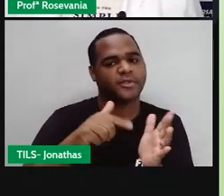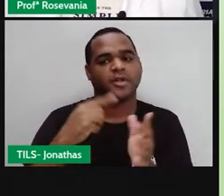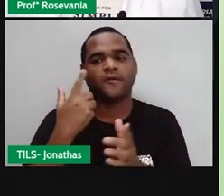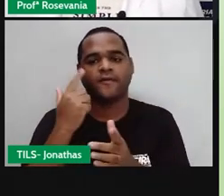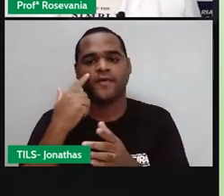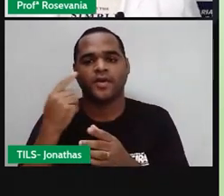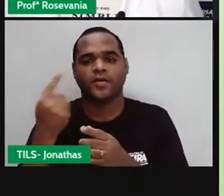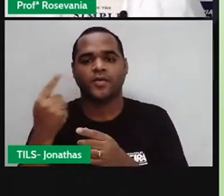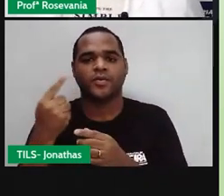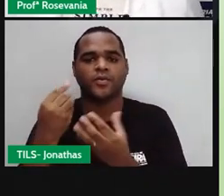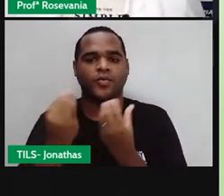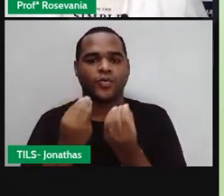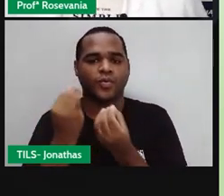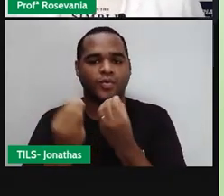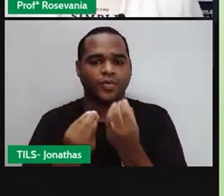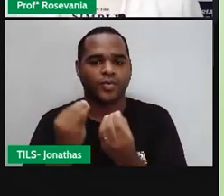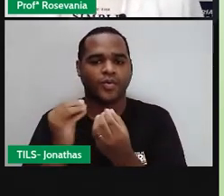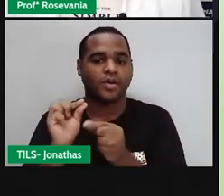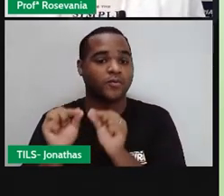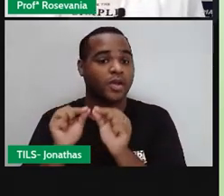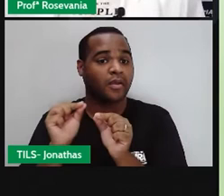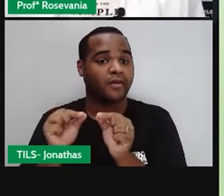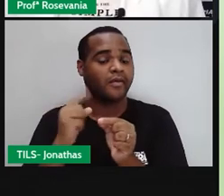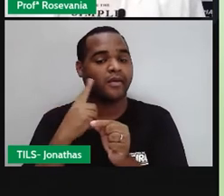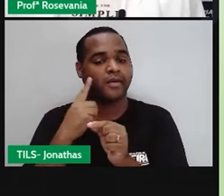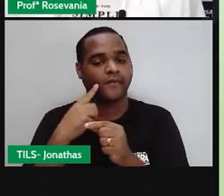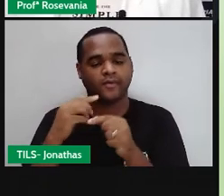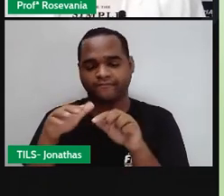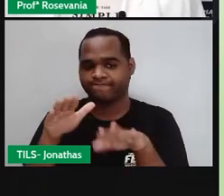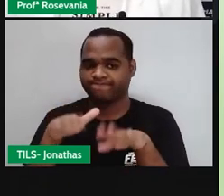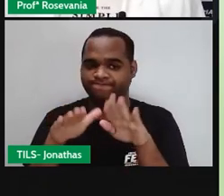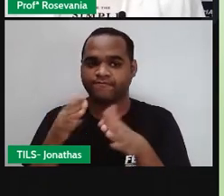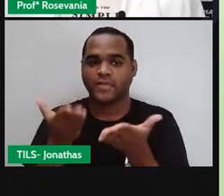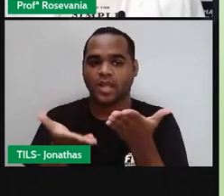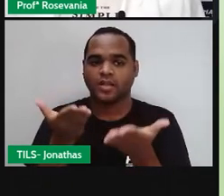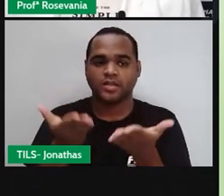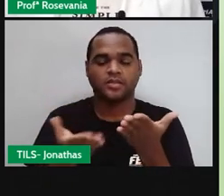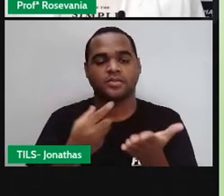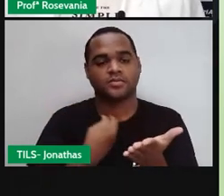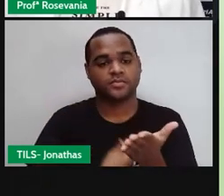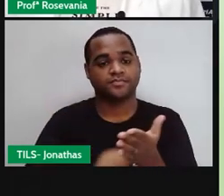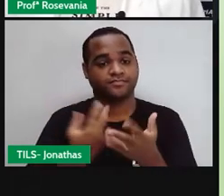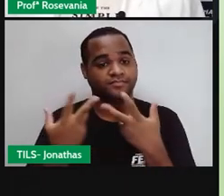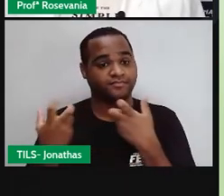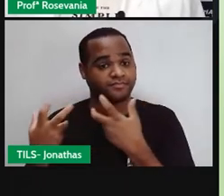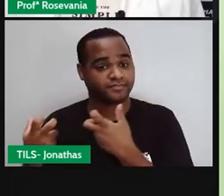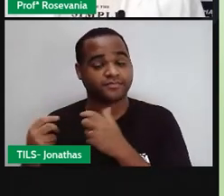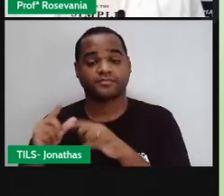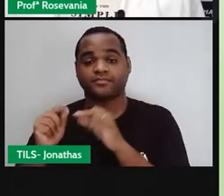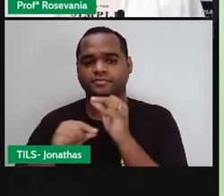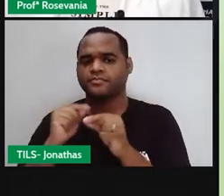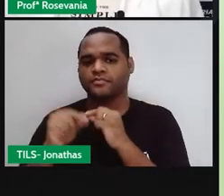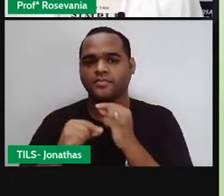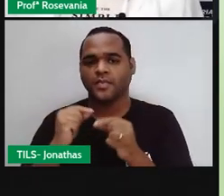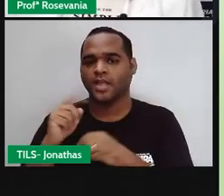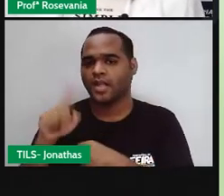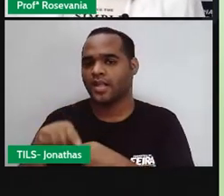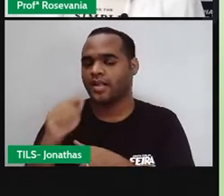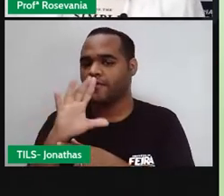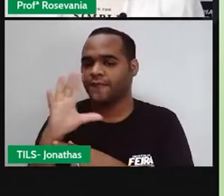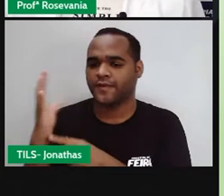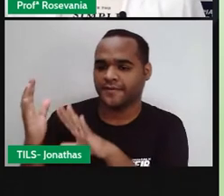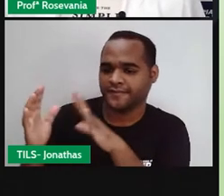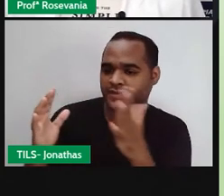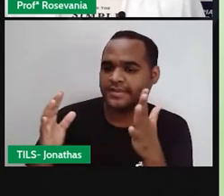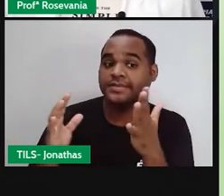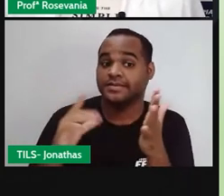microclima, né, do ósido controlado. Quando eu observo isso aqui, aí ele botou esse esqueminha aqui. Quando a floresta, ela